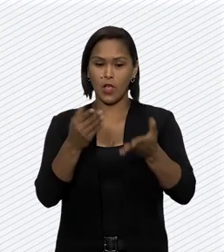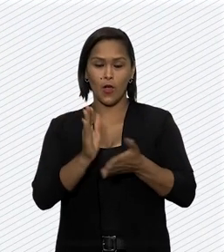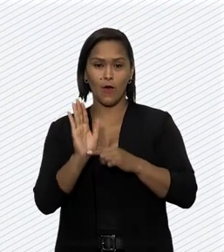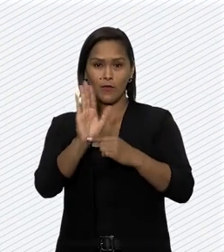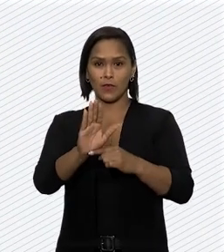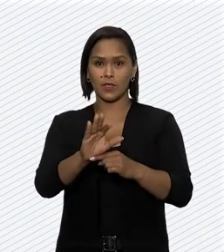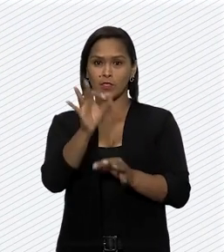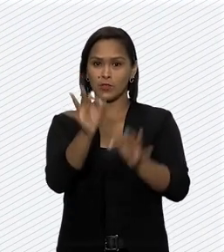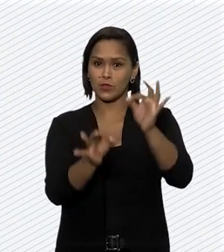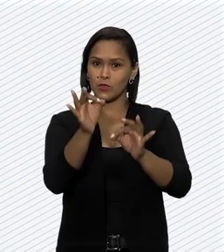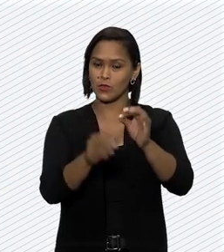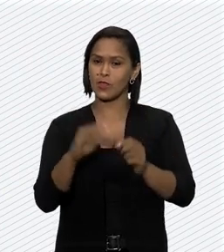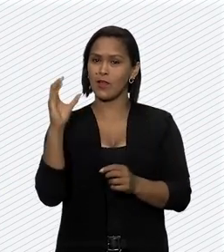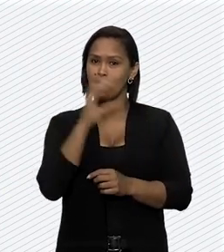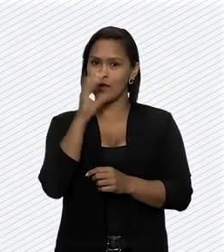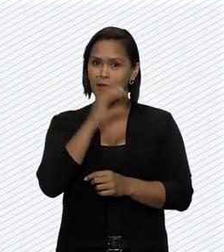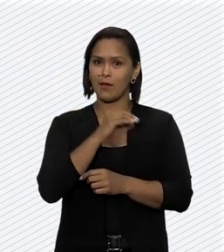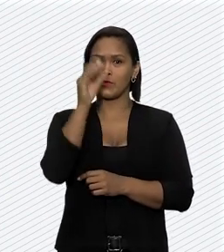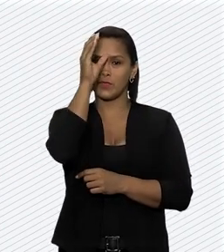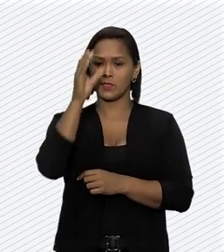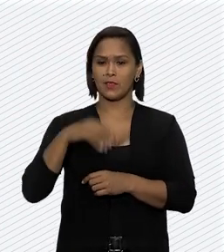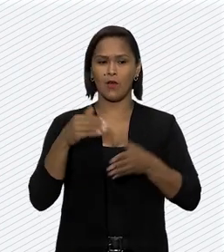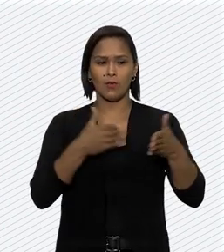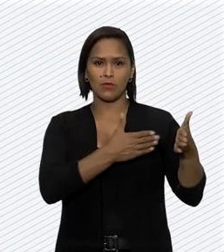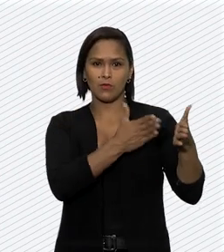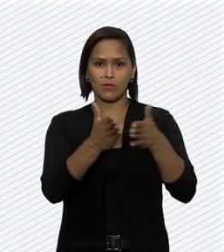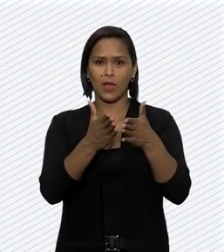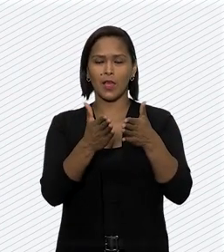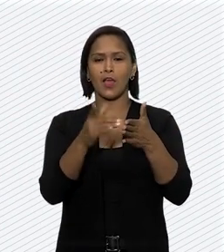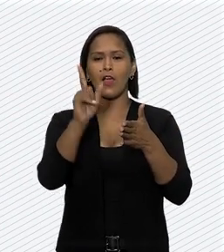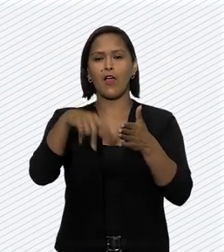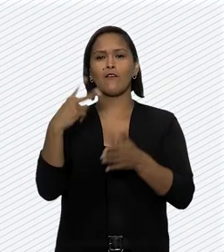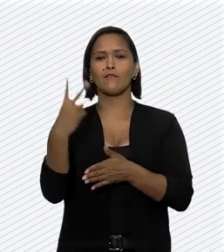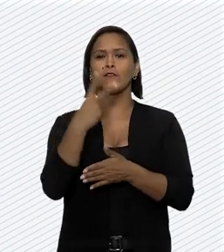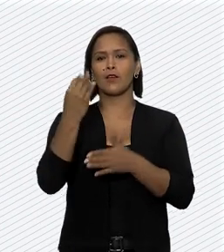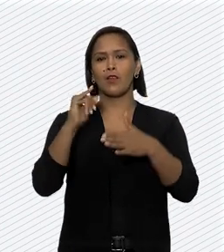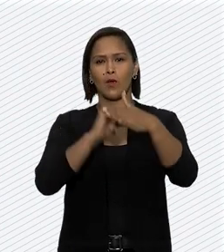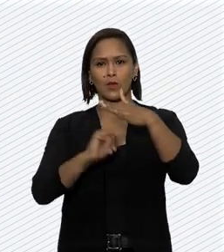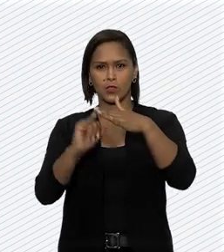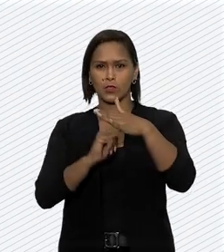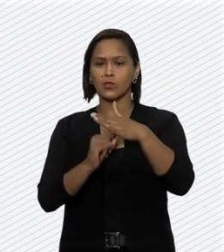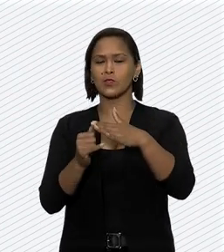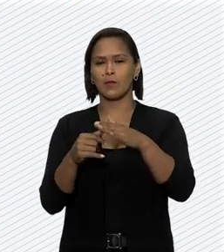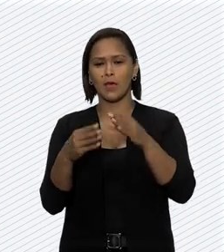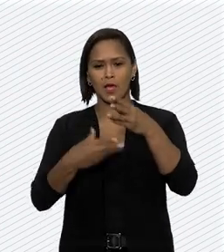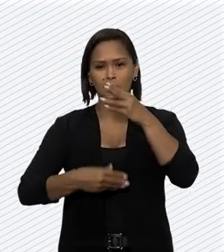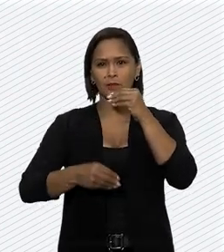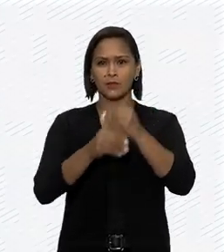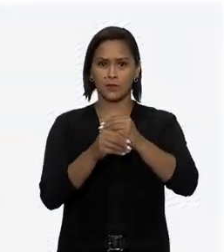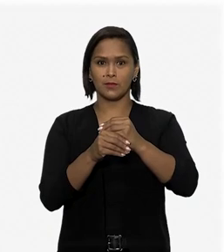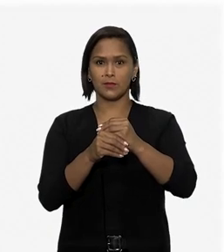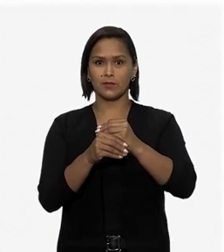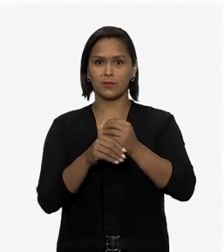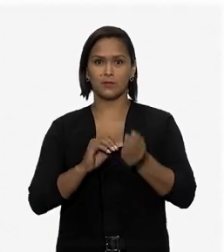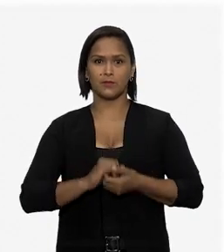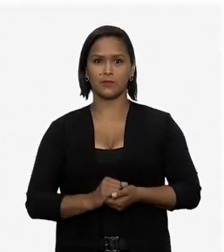justiça ágil e cidadã. Direcionamento guiado por meio de valores institucionais que se complementam.